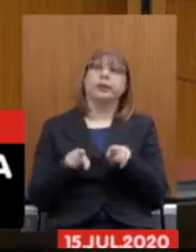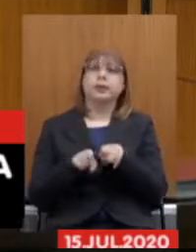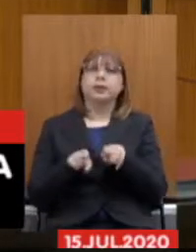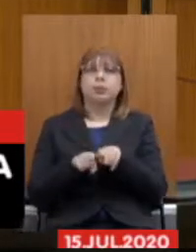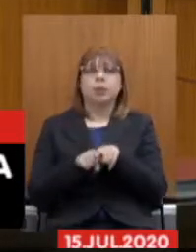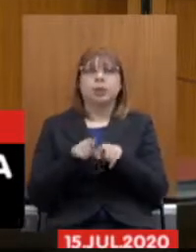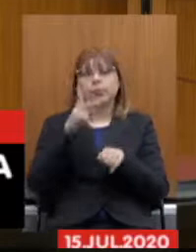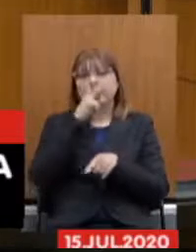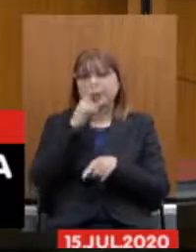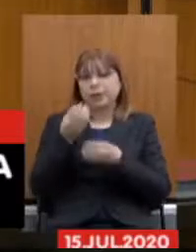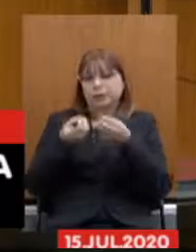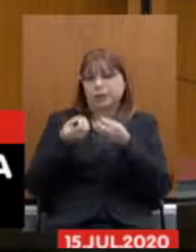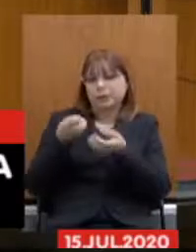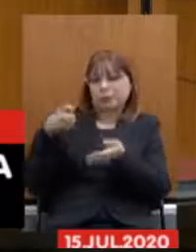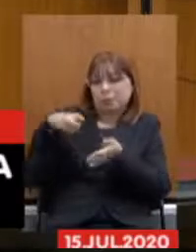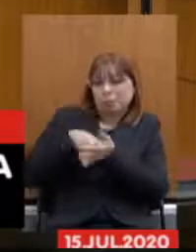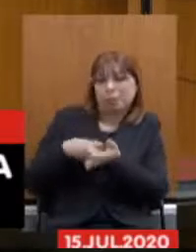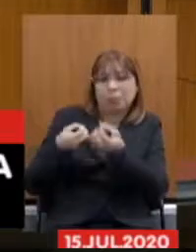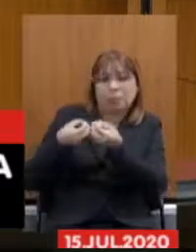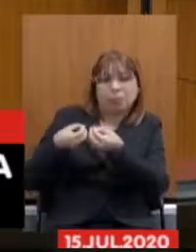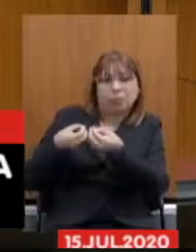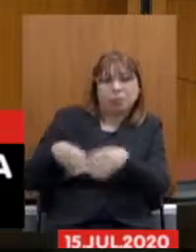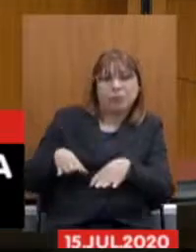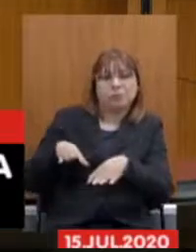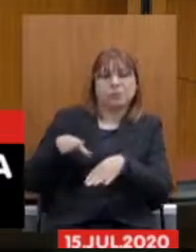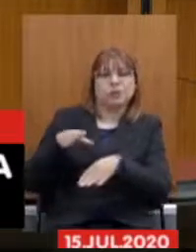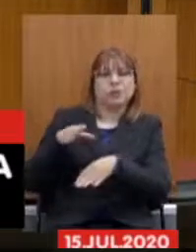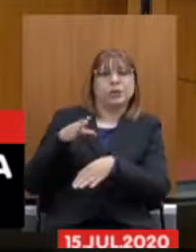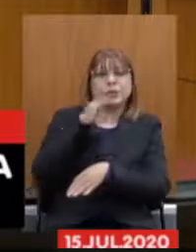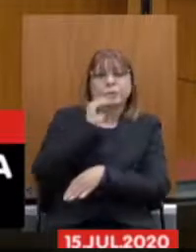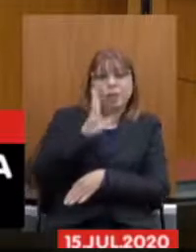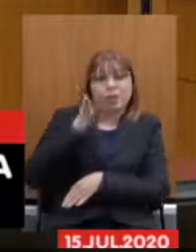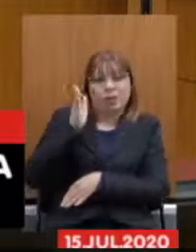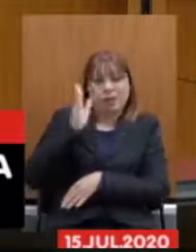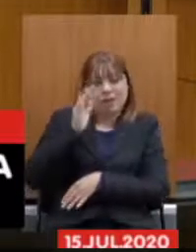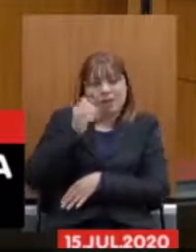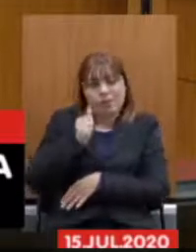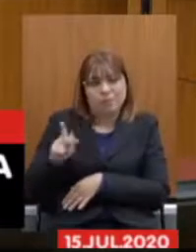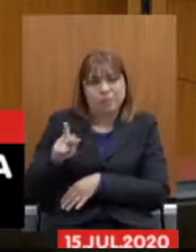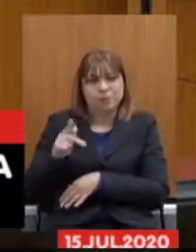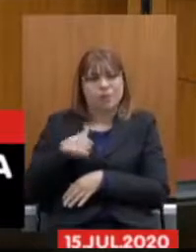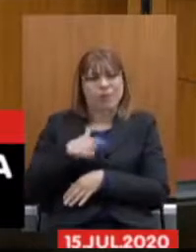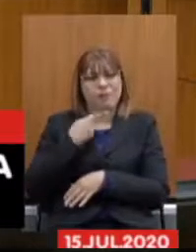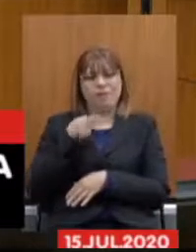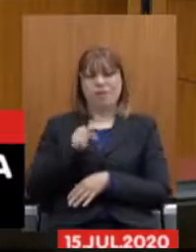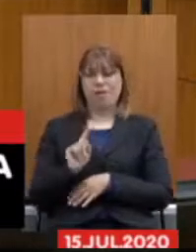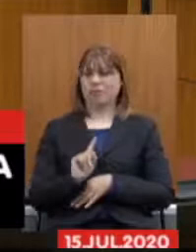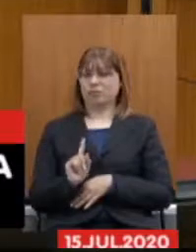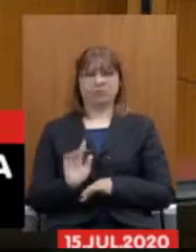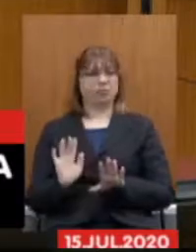aposentados. Eu não vou me ater a isso, não, porque eu acho que esse não é o momento.